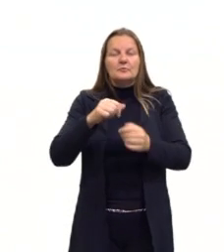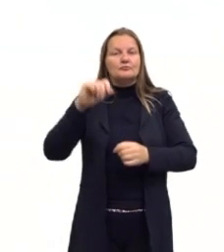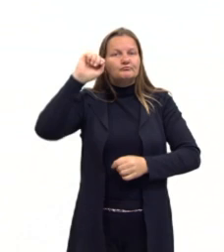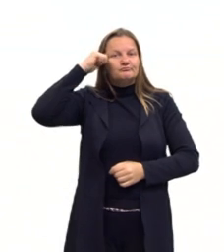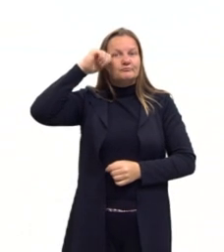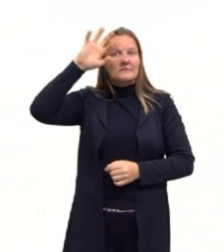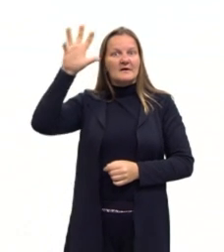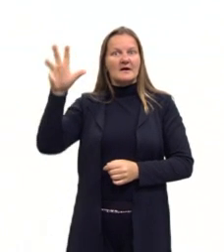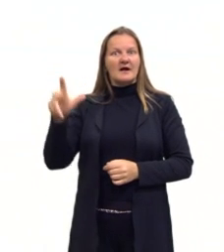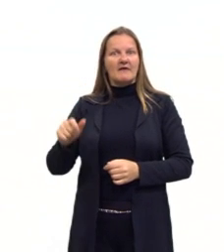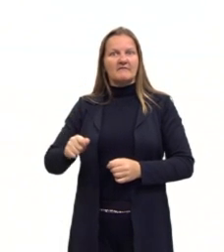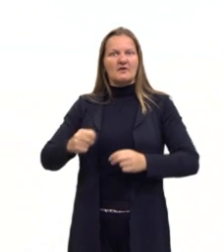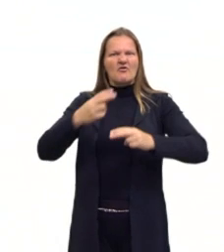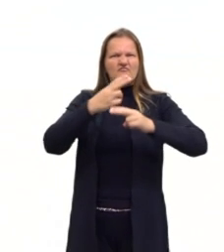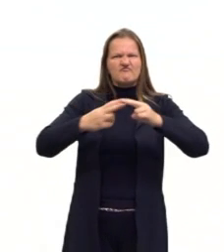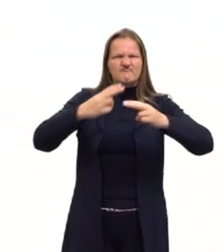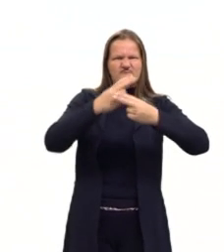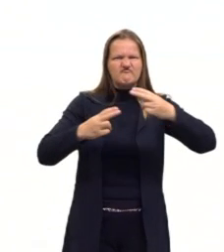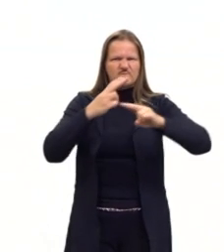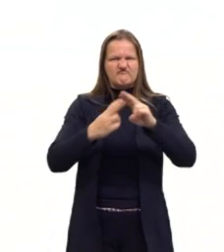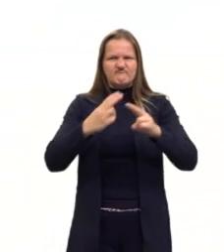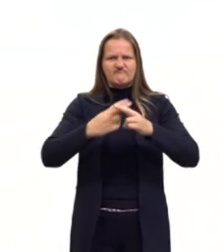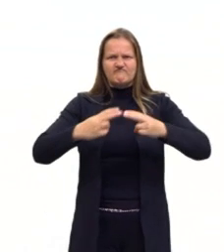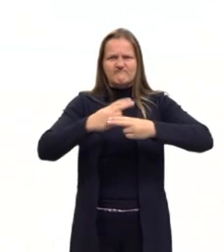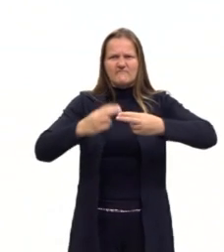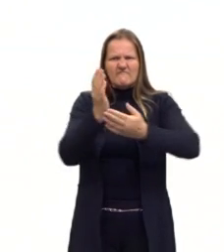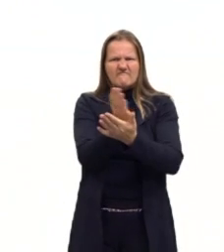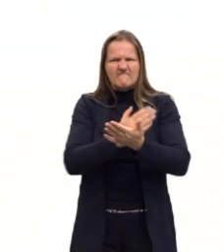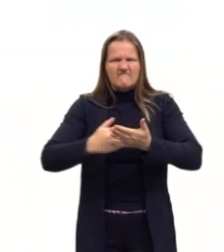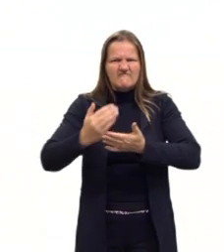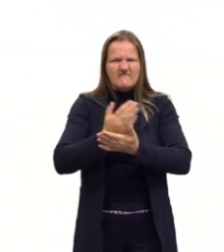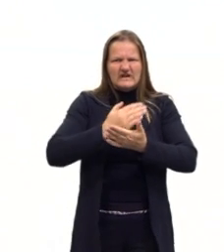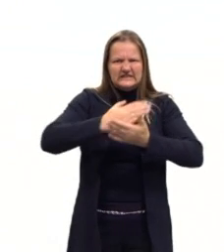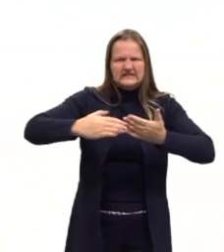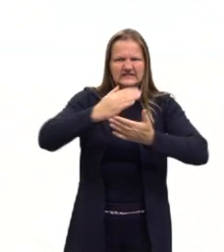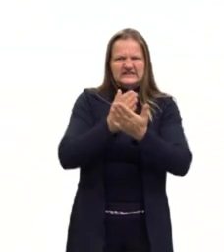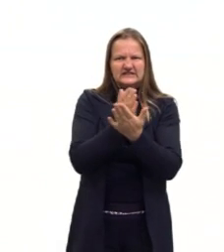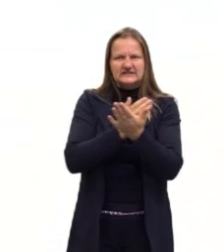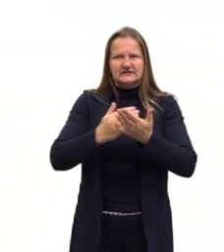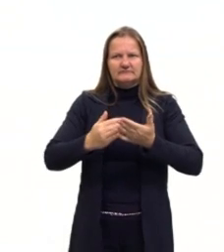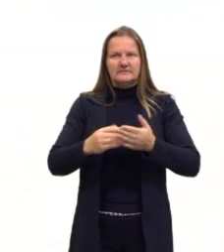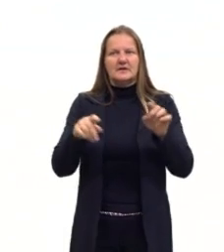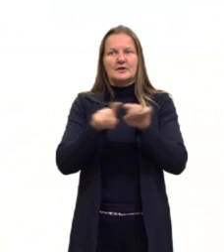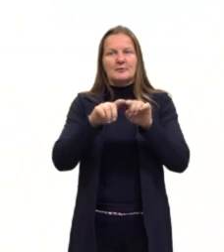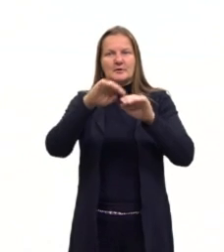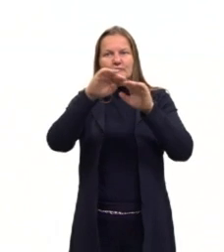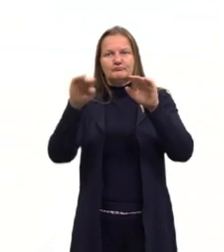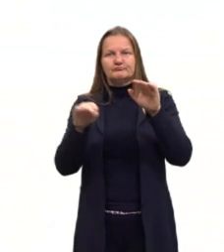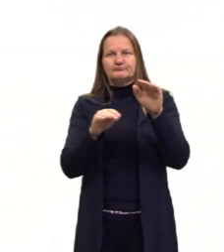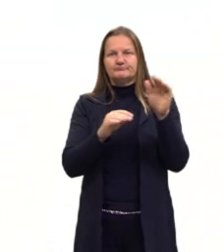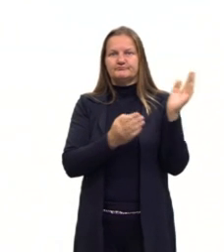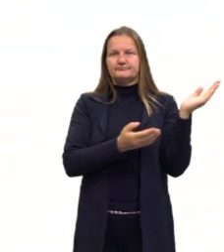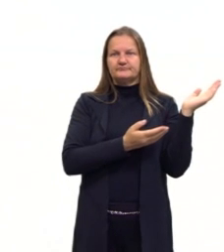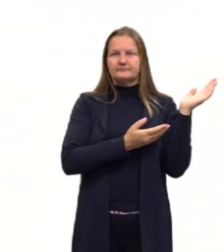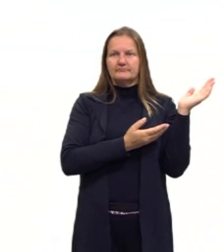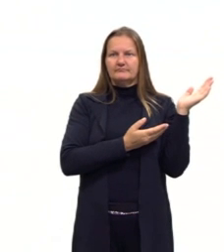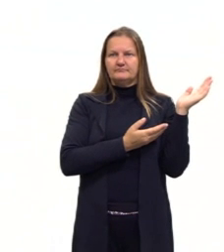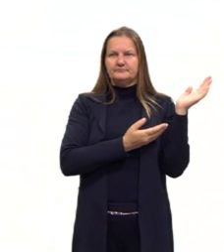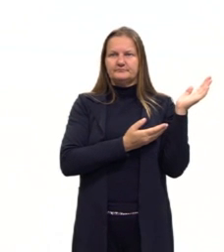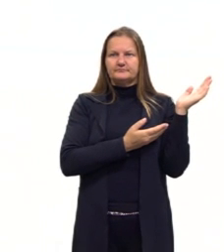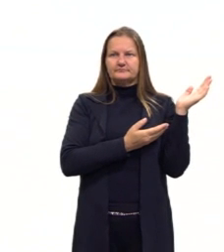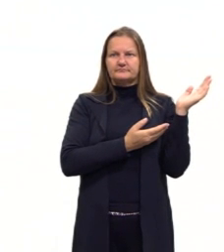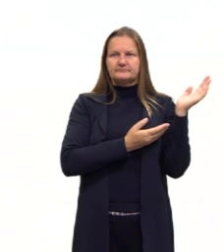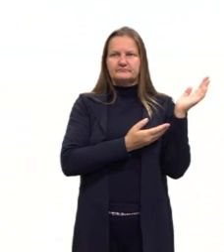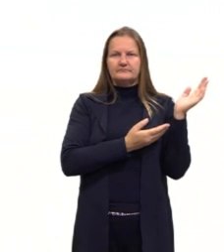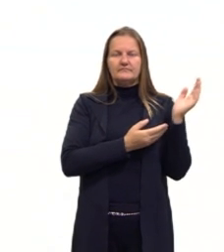fatiada pelas outras nações. E eu tenho também uma questão aí, retirando